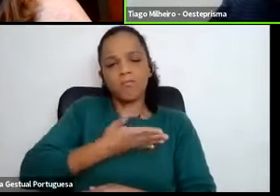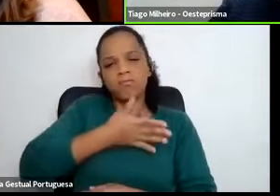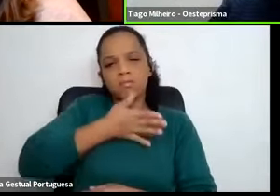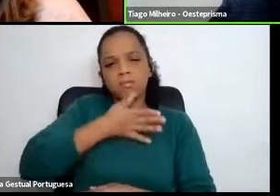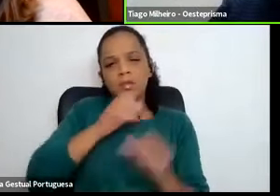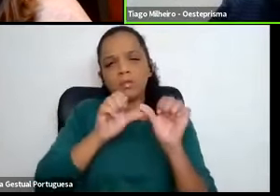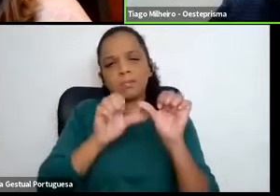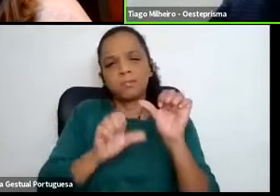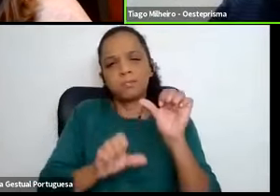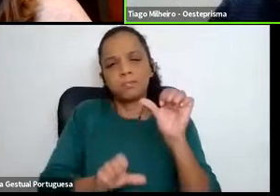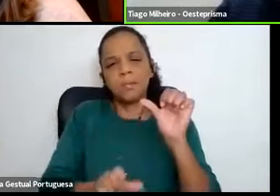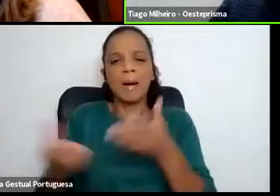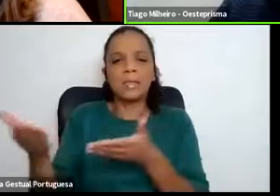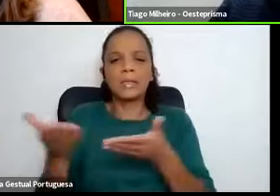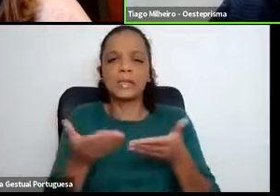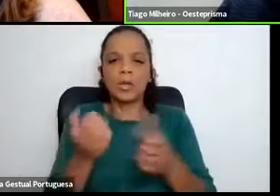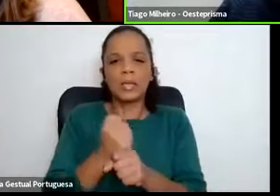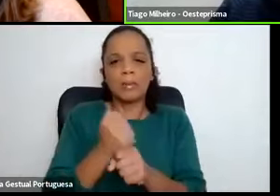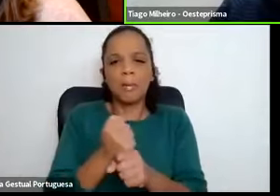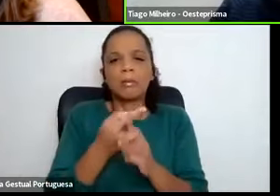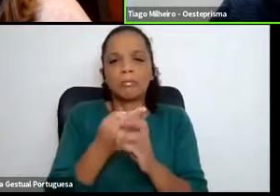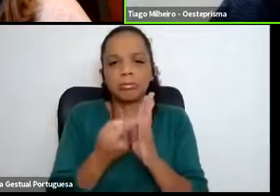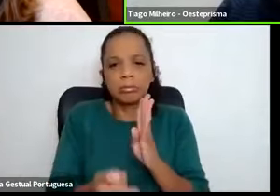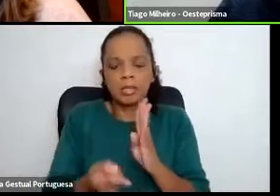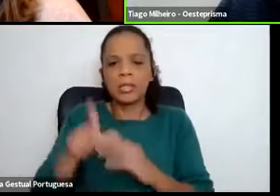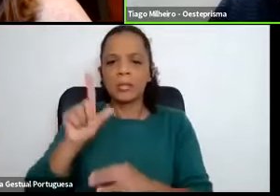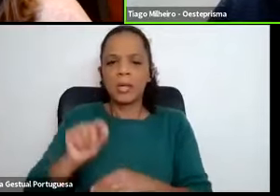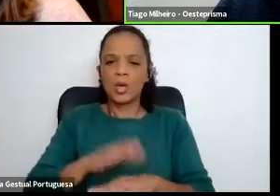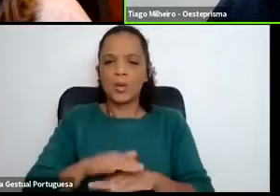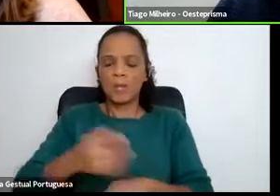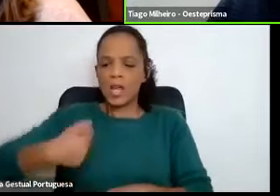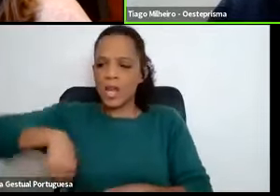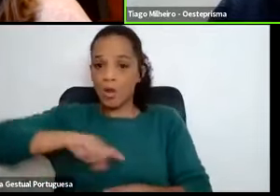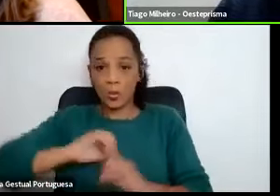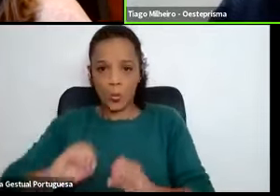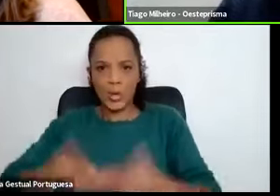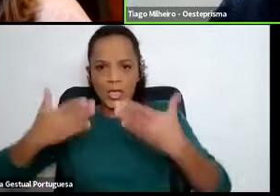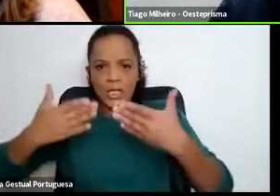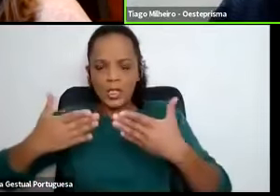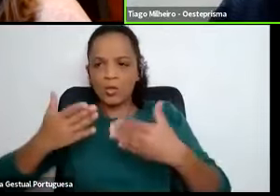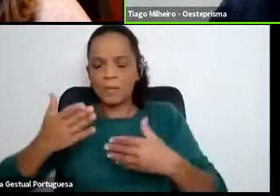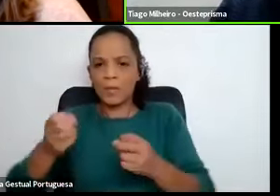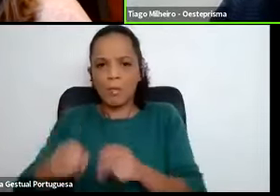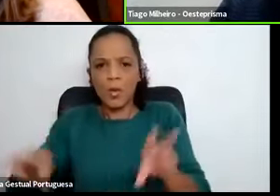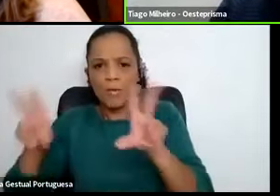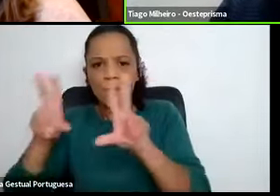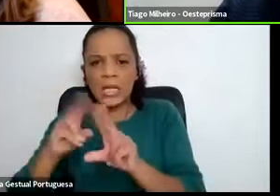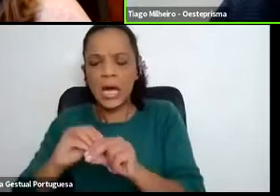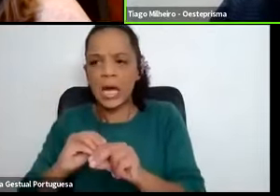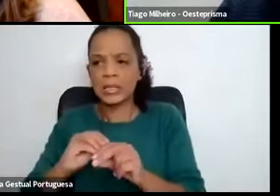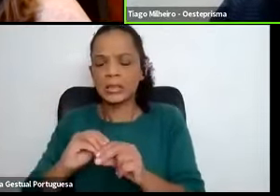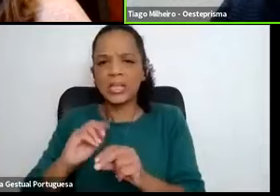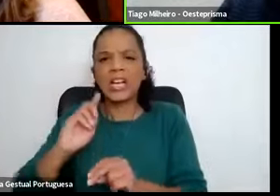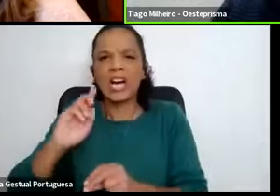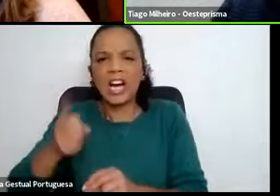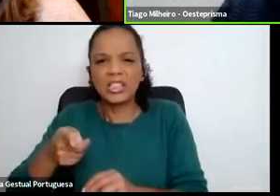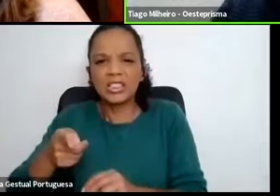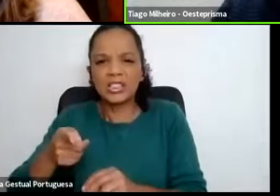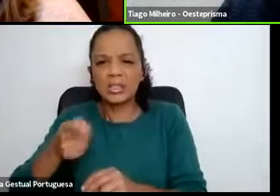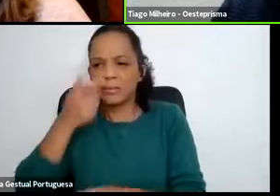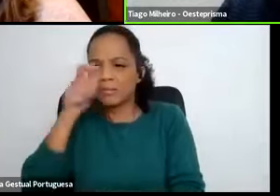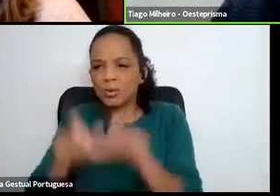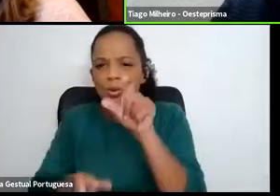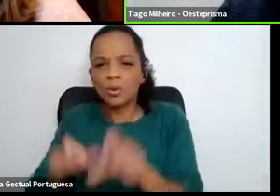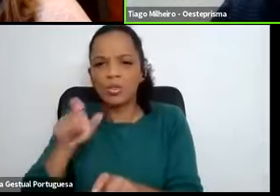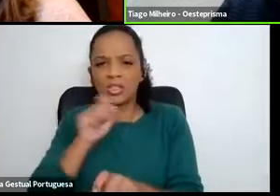e nós também, por não sabermos muito bem o que queríamos e isso era uma novidade para nós, não sabíamos que tipo de pessoas que podíamos